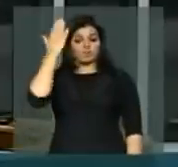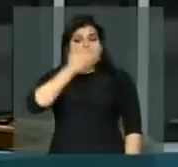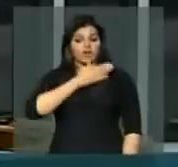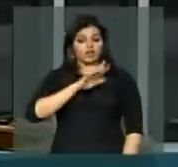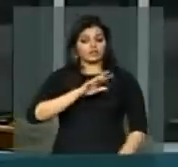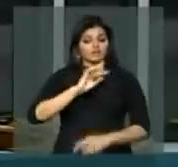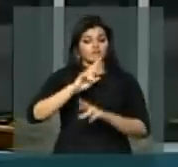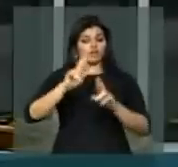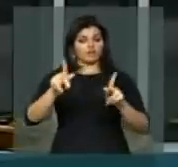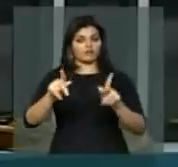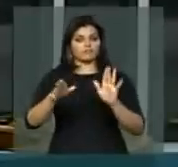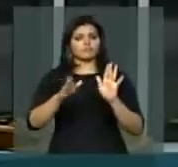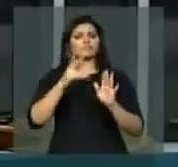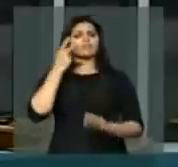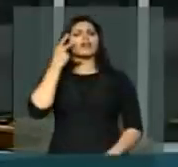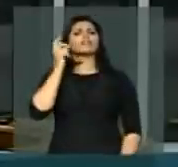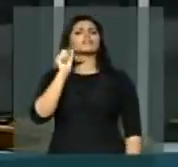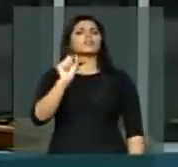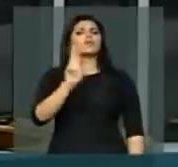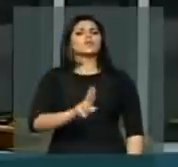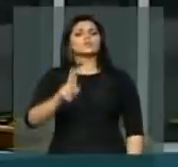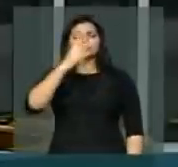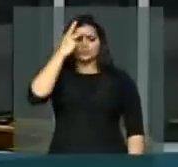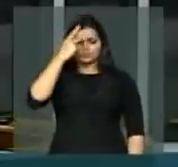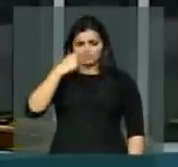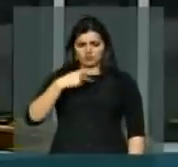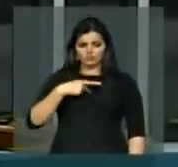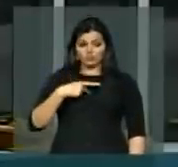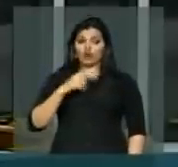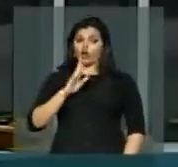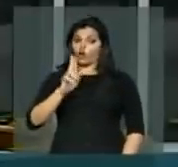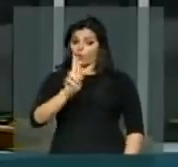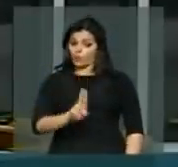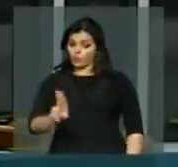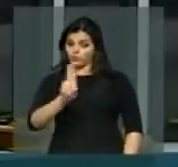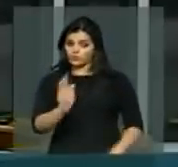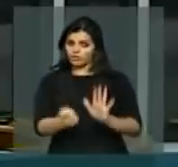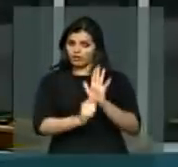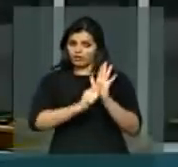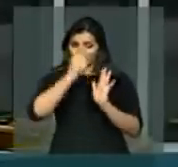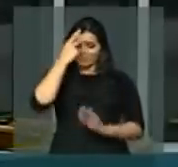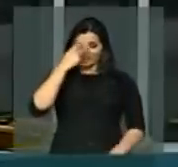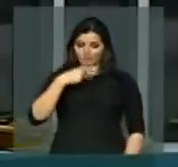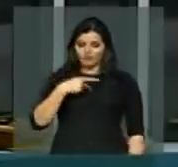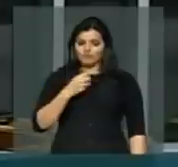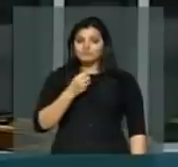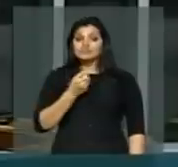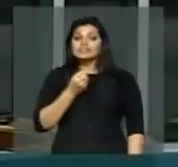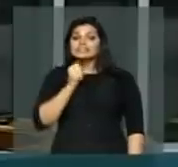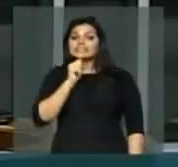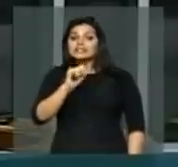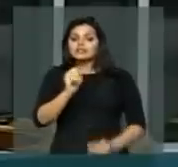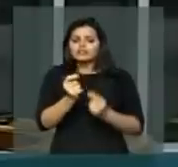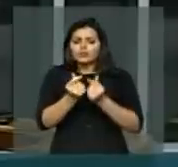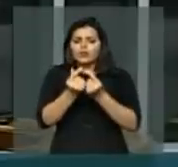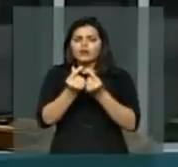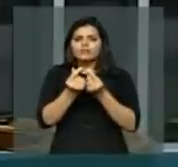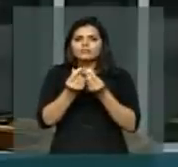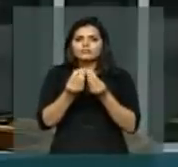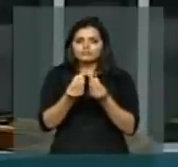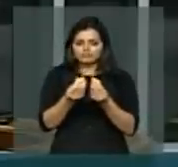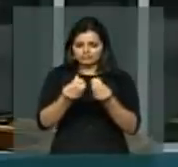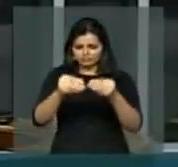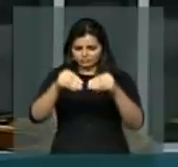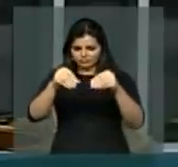presume-se a destinação da droga para uso pessoal, veja bem, quando a quantidade apreendida for suficiente